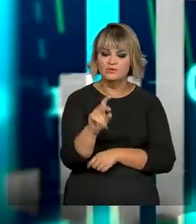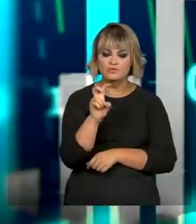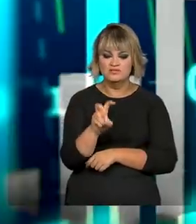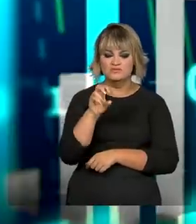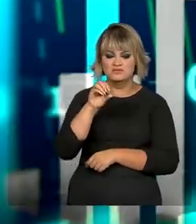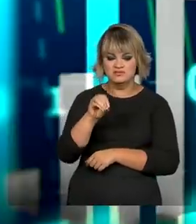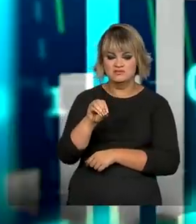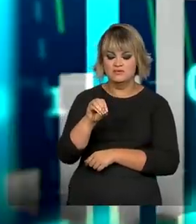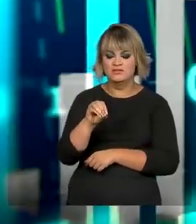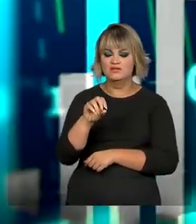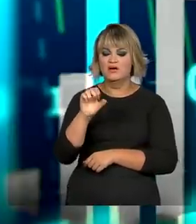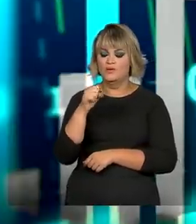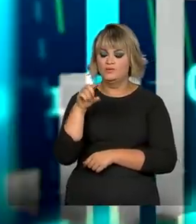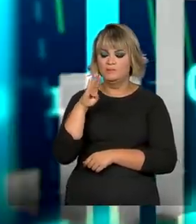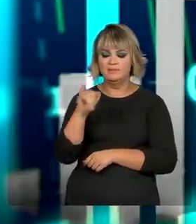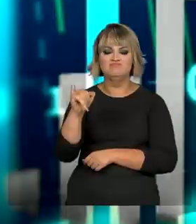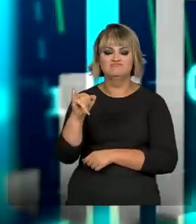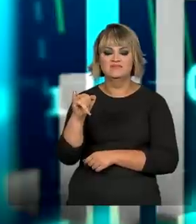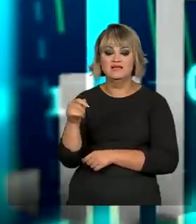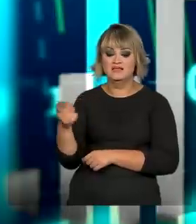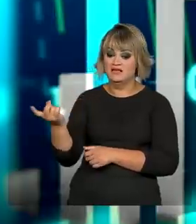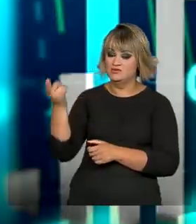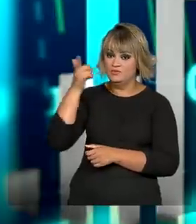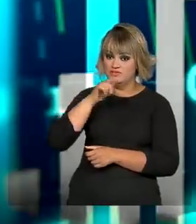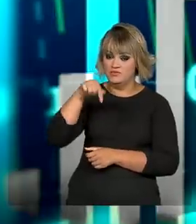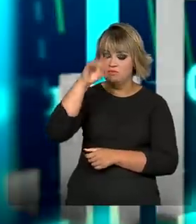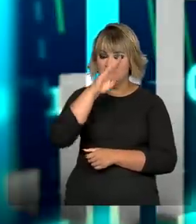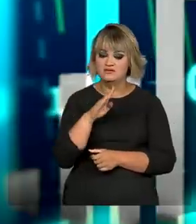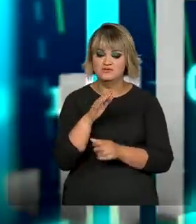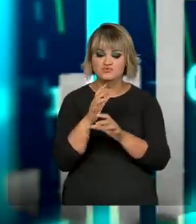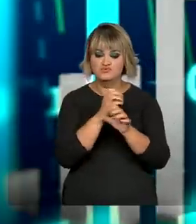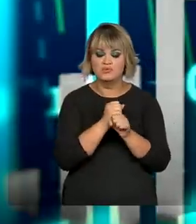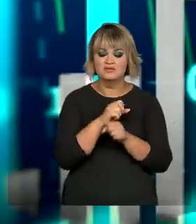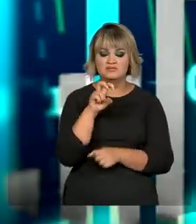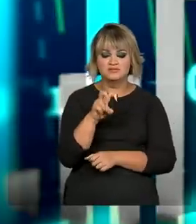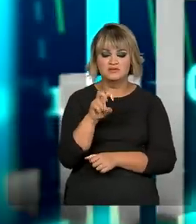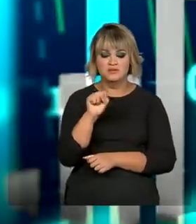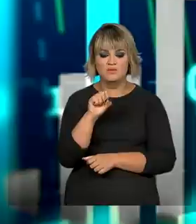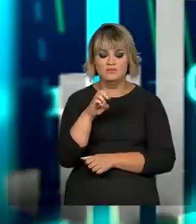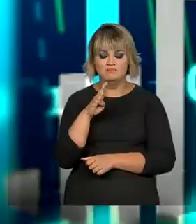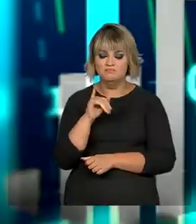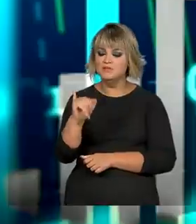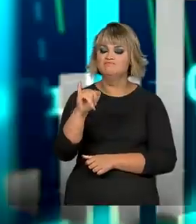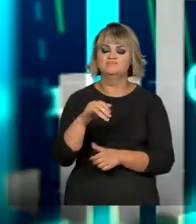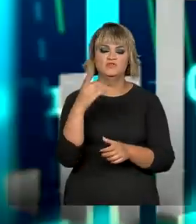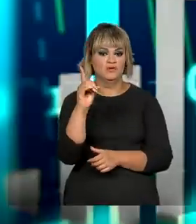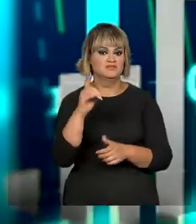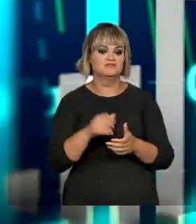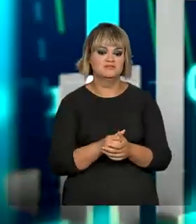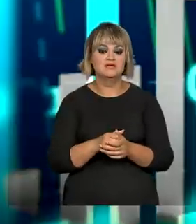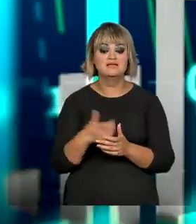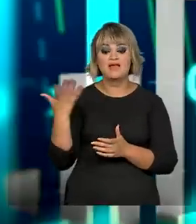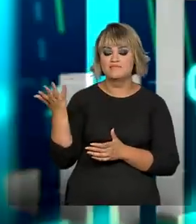250,8 bilhões, gerando, então, portanto, um superávit até o momento de 58 bilhões de dólares. Mas,